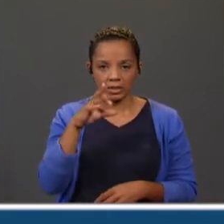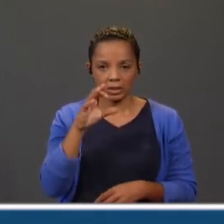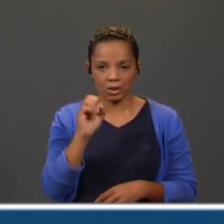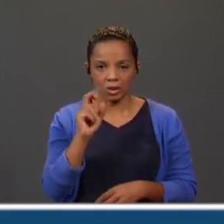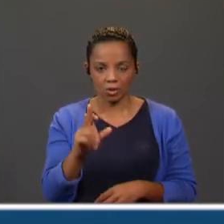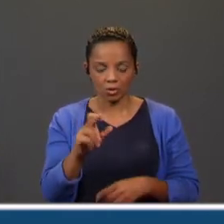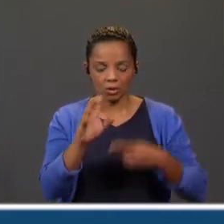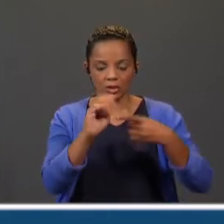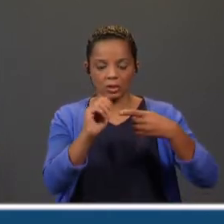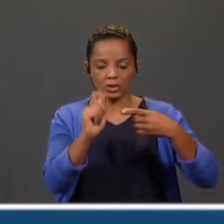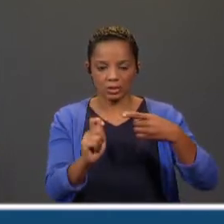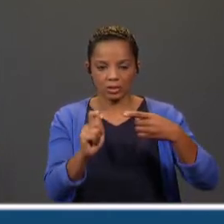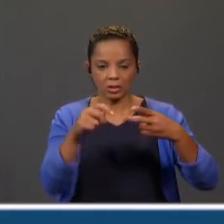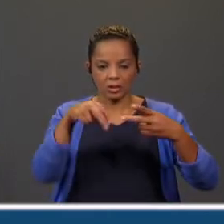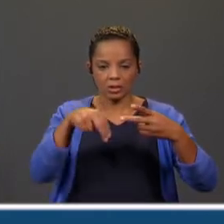Se-nhor.